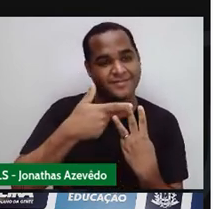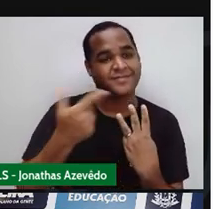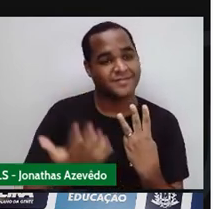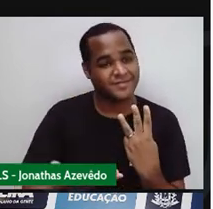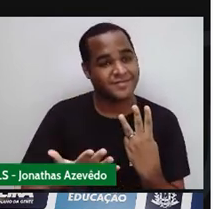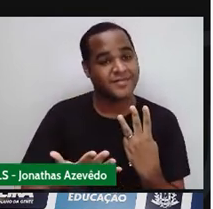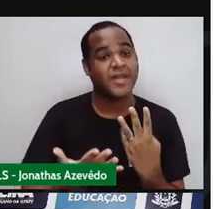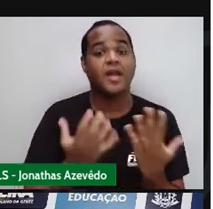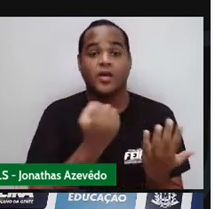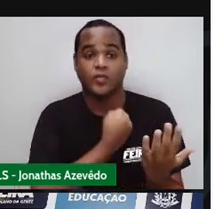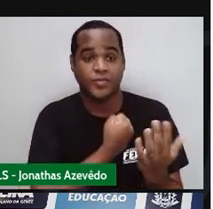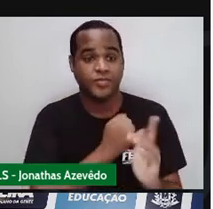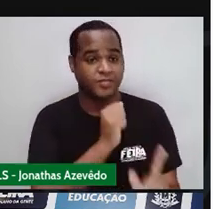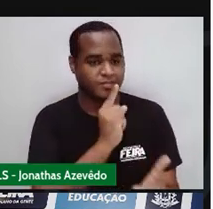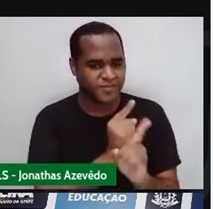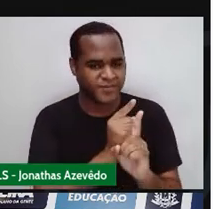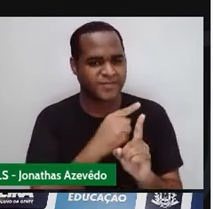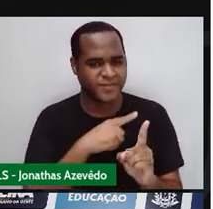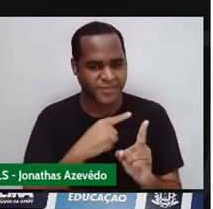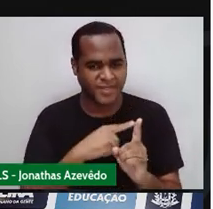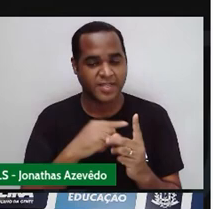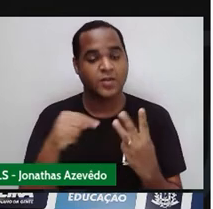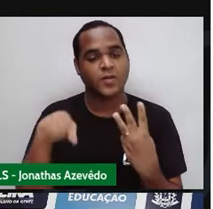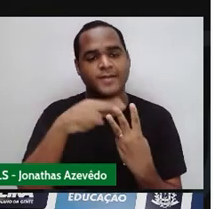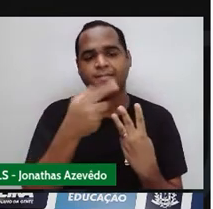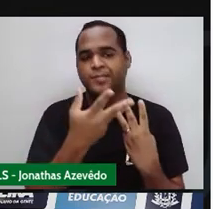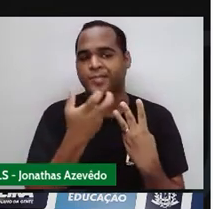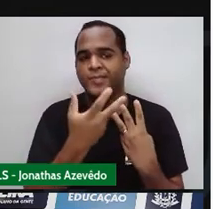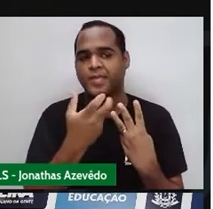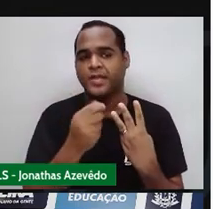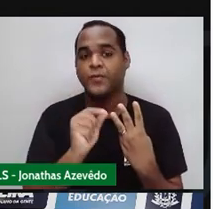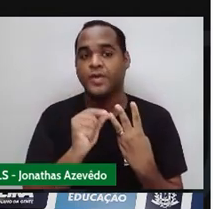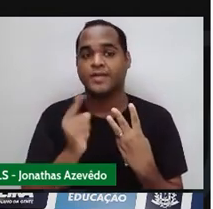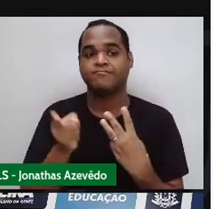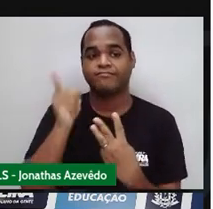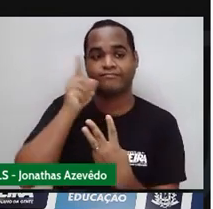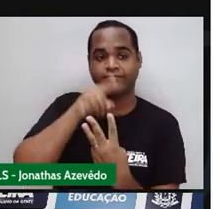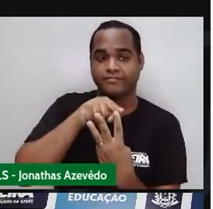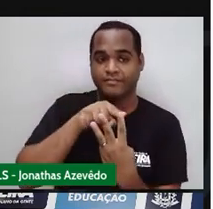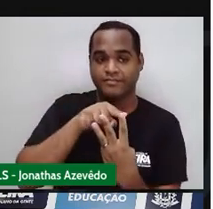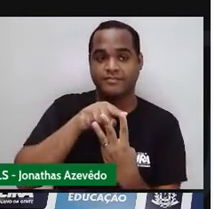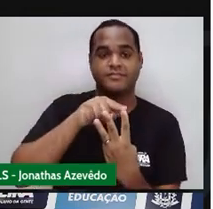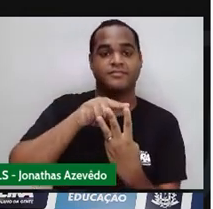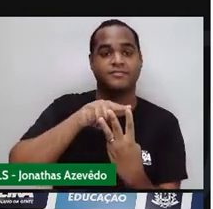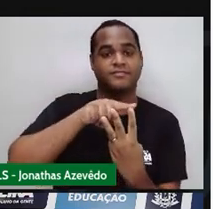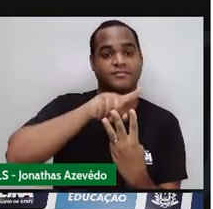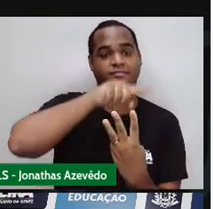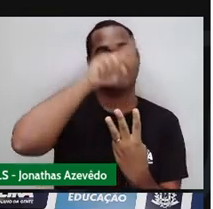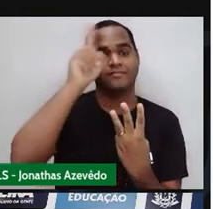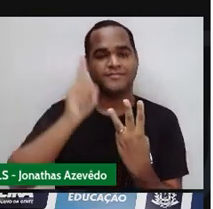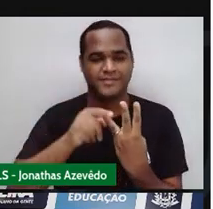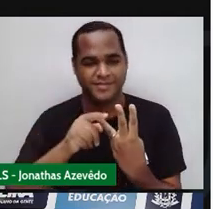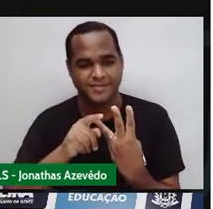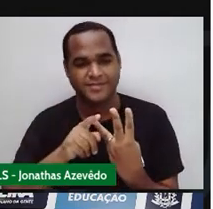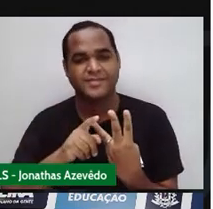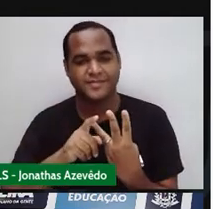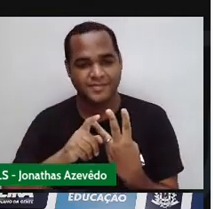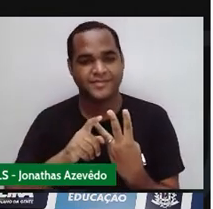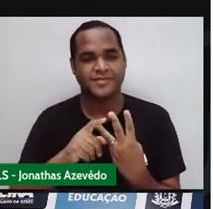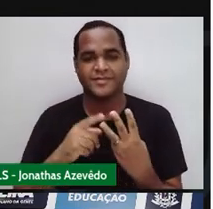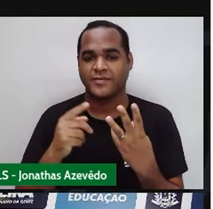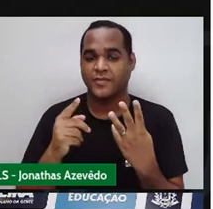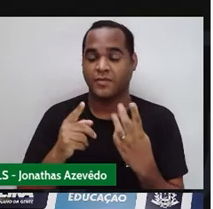Achando o número do meio A gente descobre Qual é o número que está antes E qual é o número que está depois O